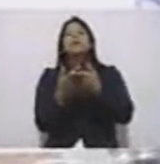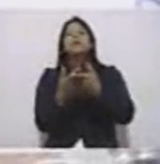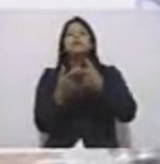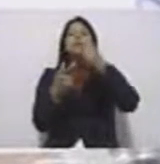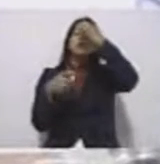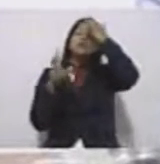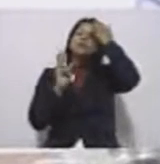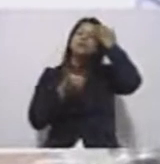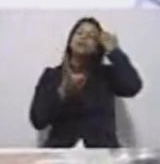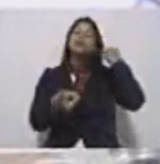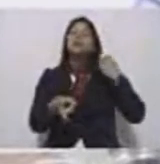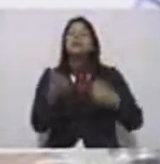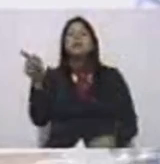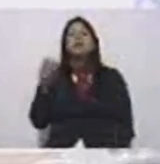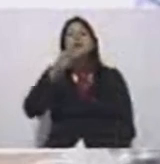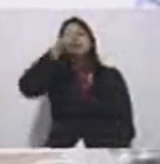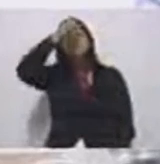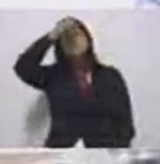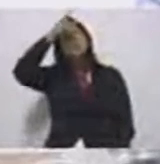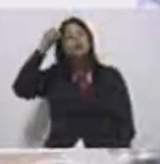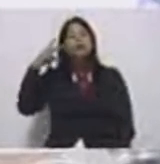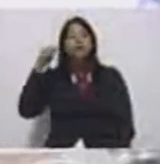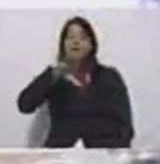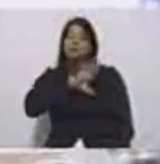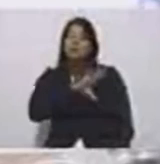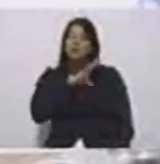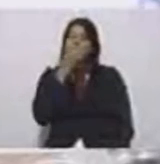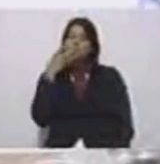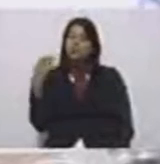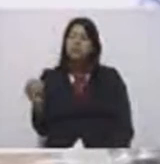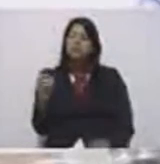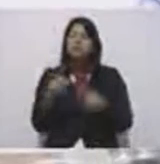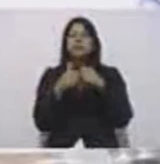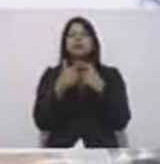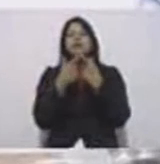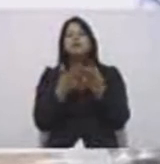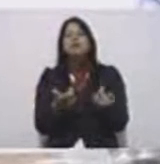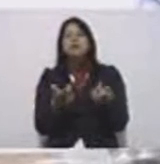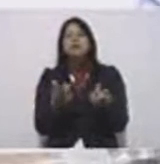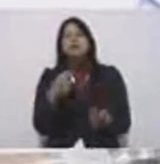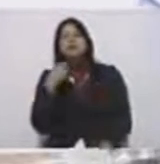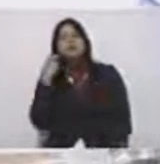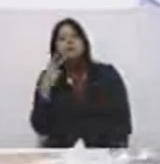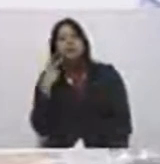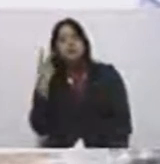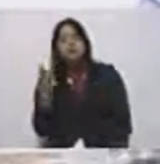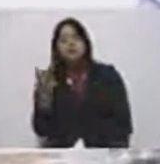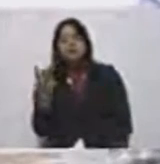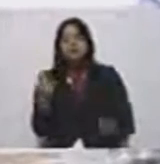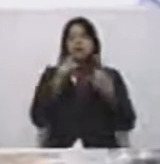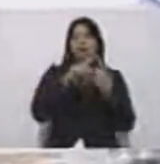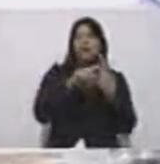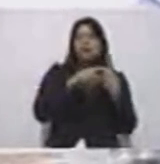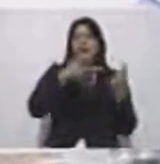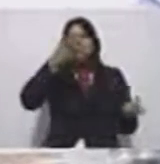prefeito deixa de atender as reivindicações da cidade, compete ao vereador, entre o prefeito que não